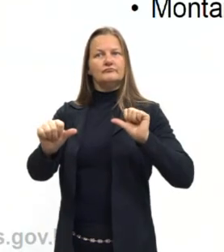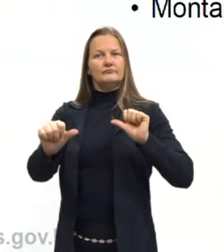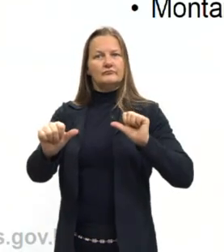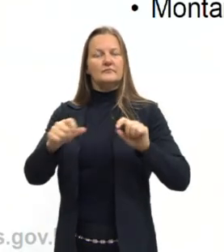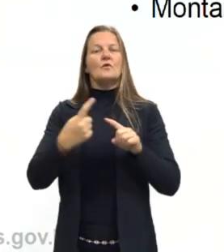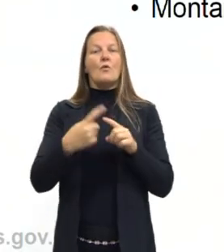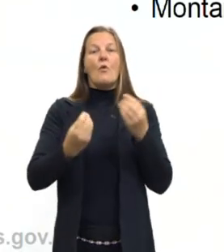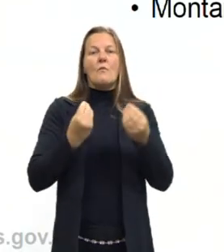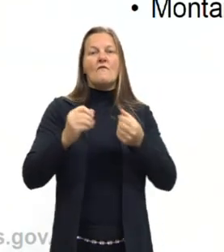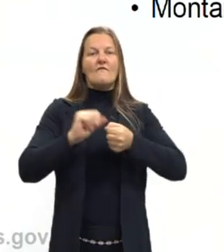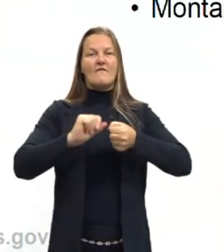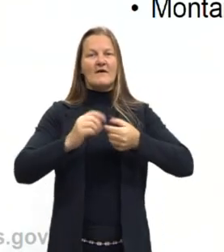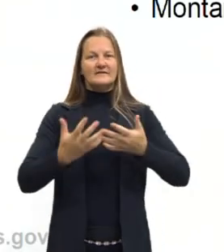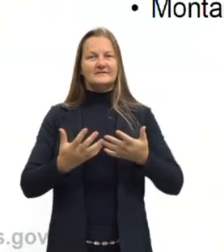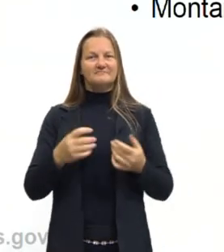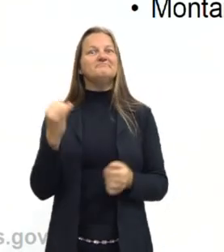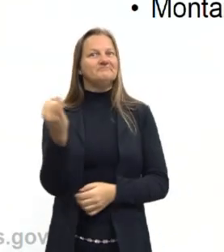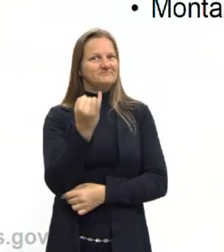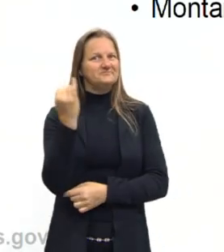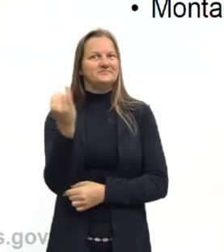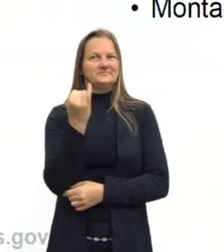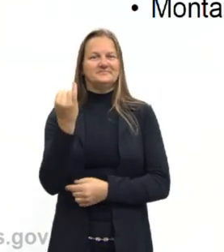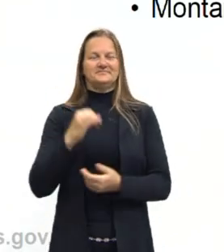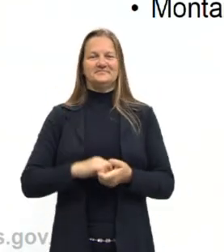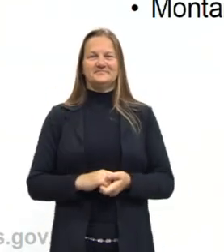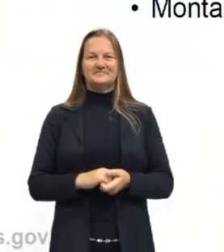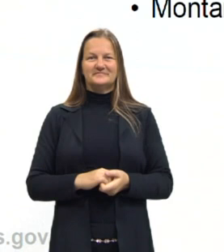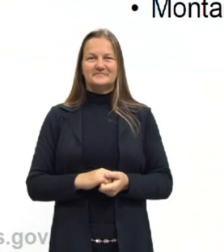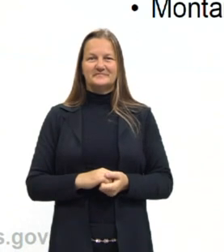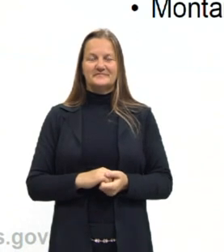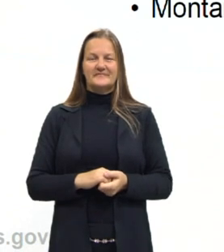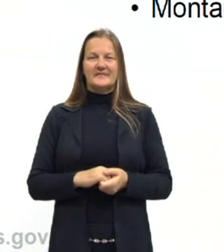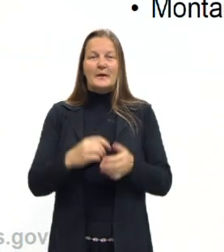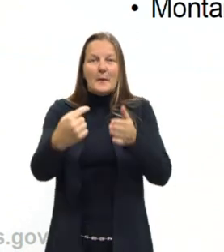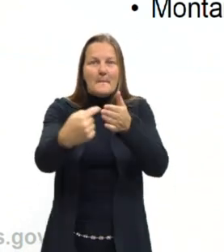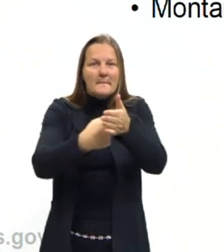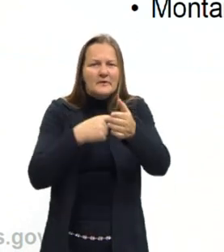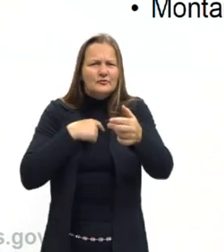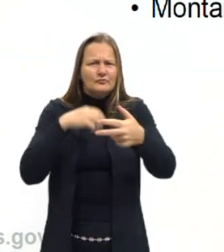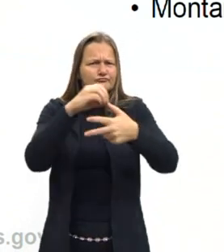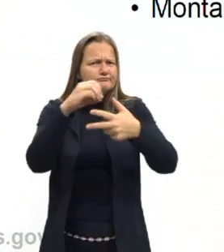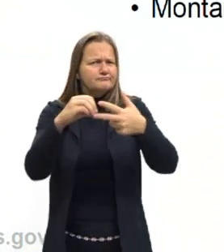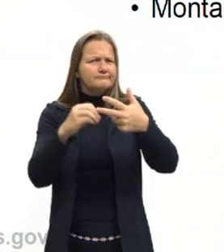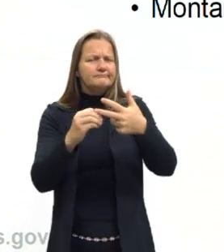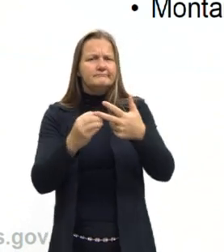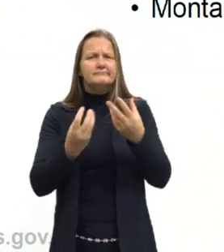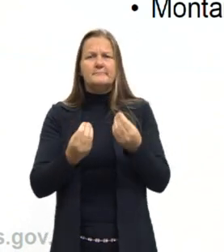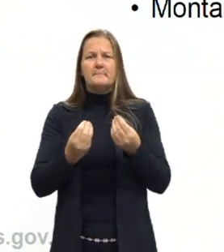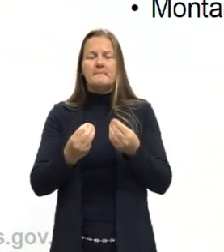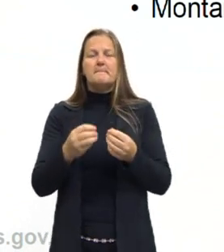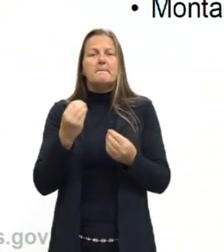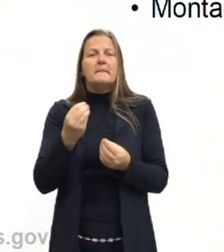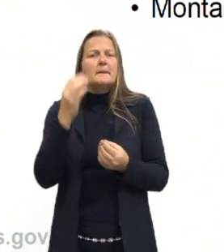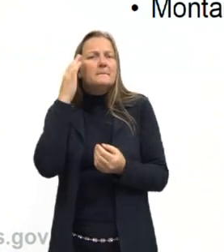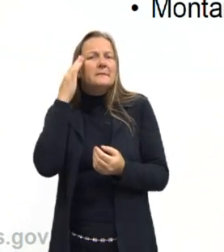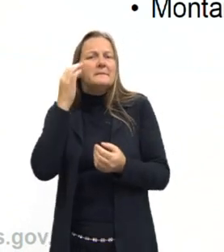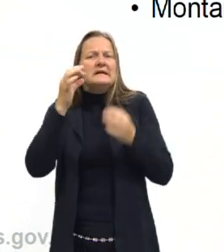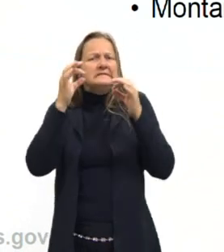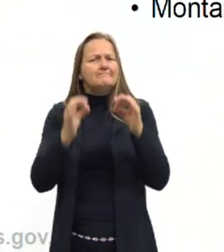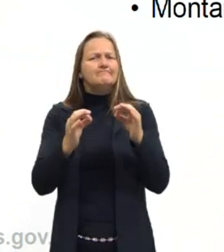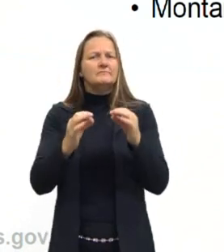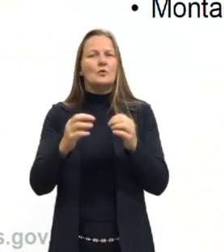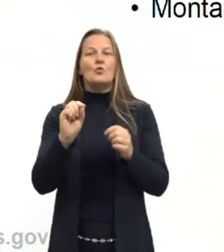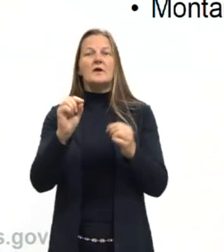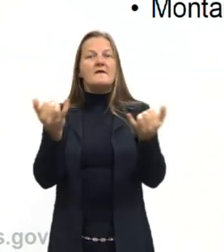ou seja, a questão, que a questão está trazendo, a pergunta que a questão está trazendo, e saber exatamente o que ela me